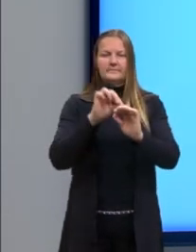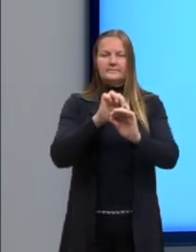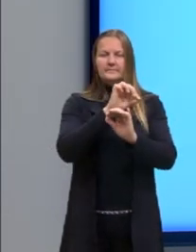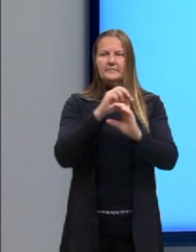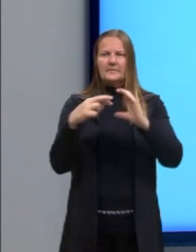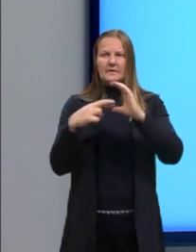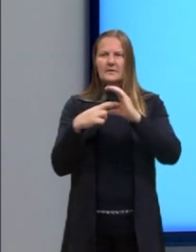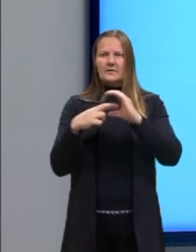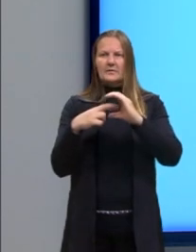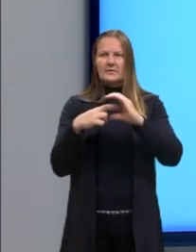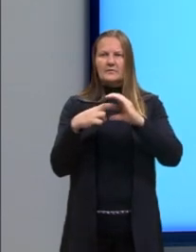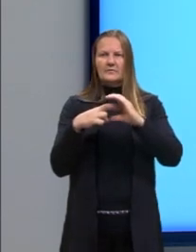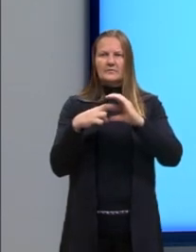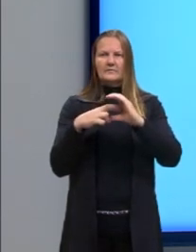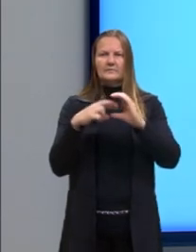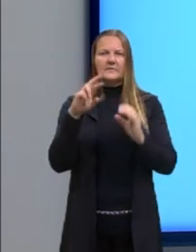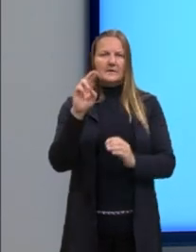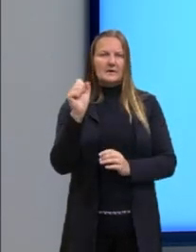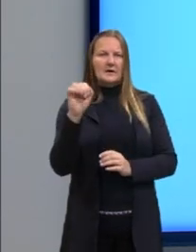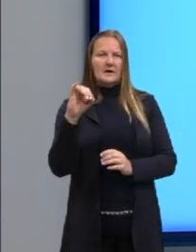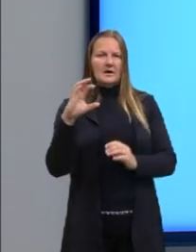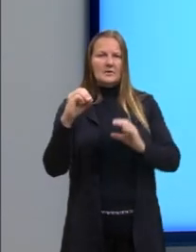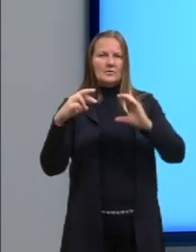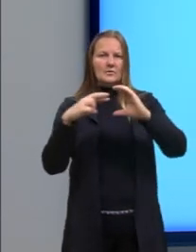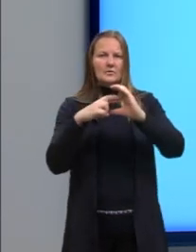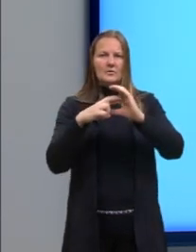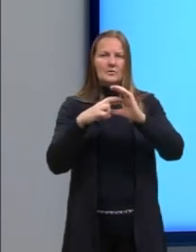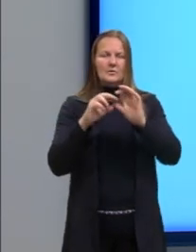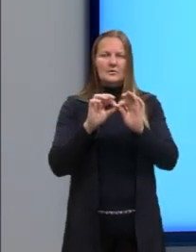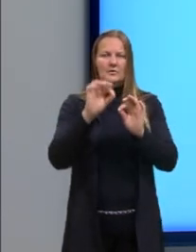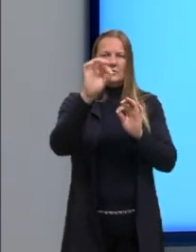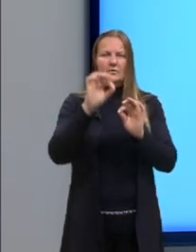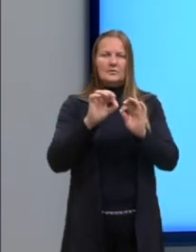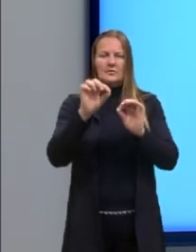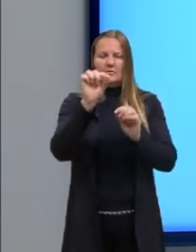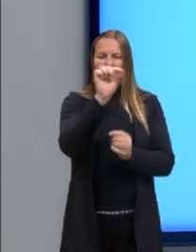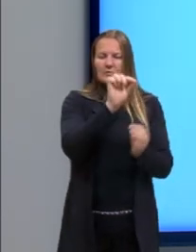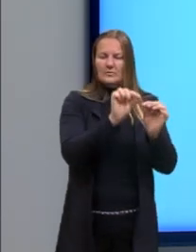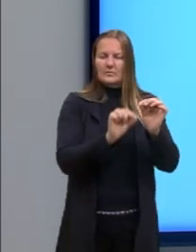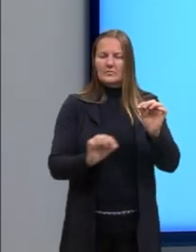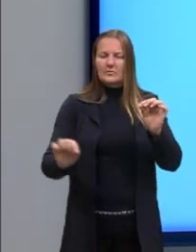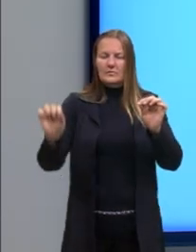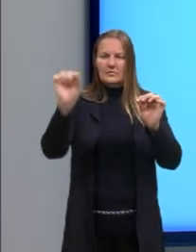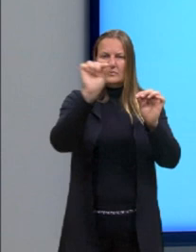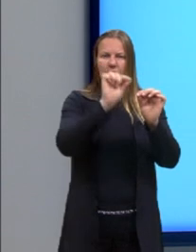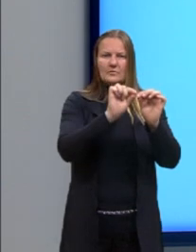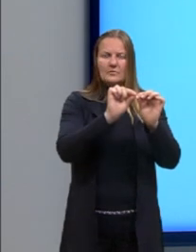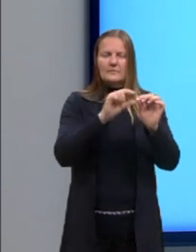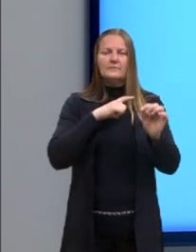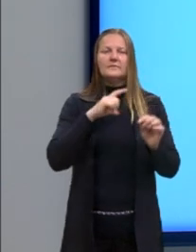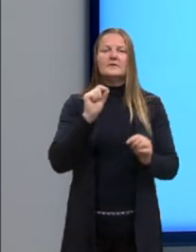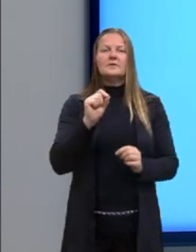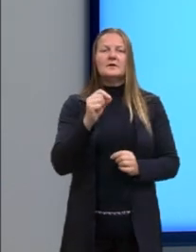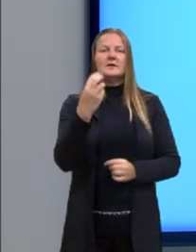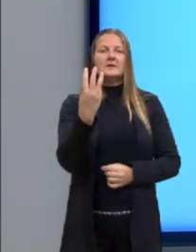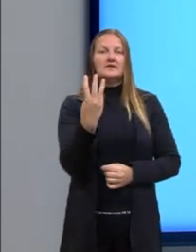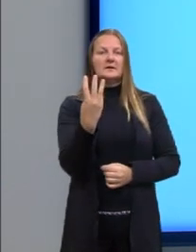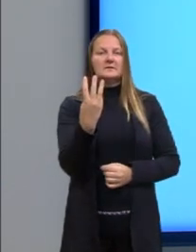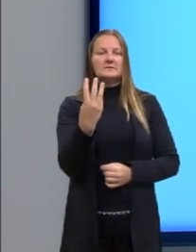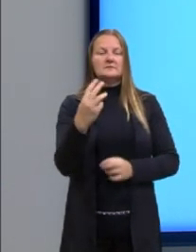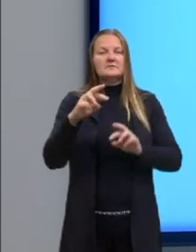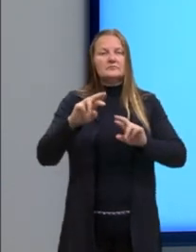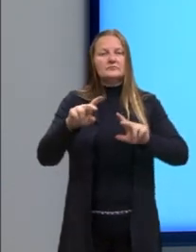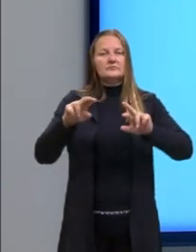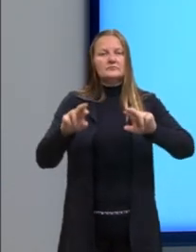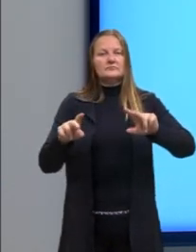raio, ou seja, com os elementos que pertencem à circunferência, nós podemos, então, ter três posições